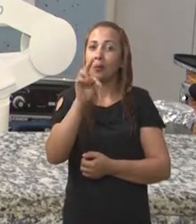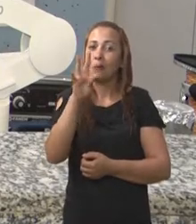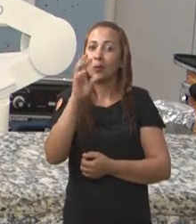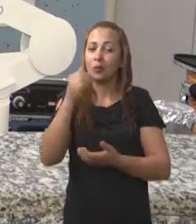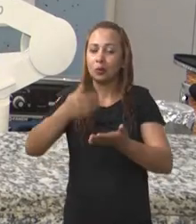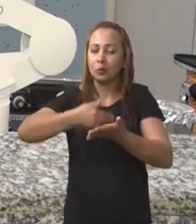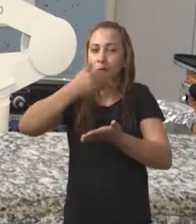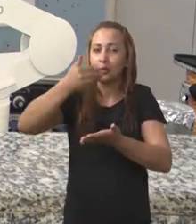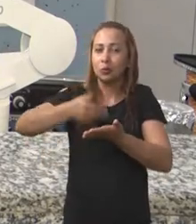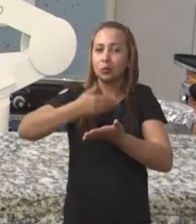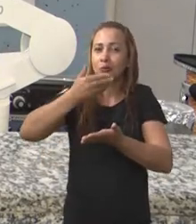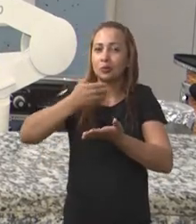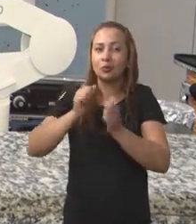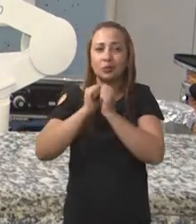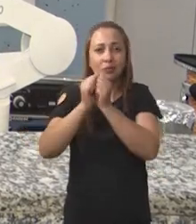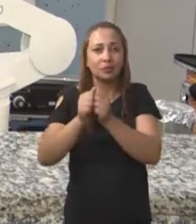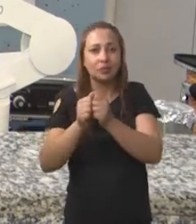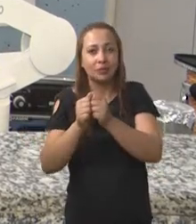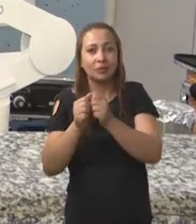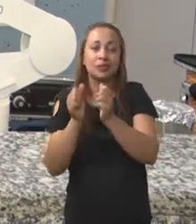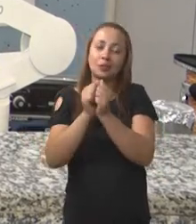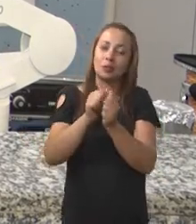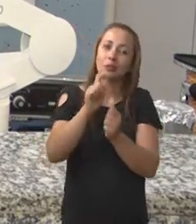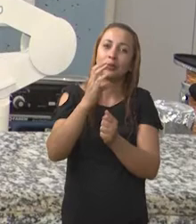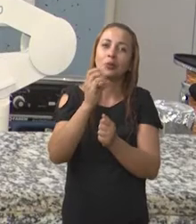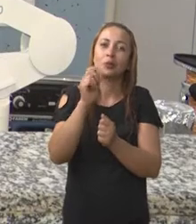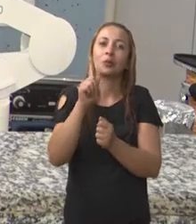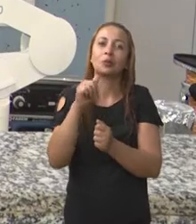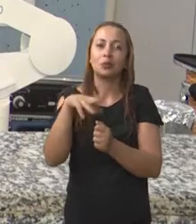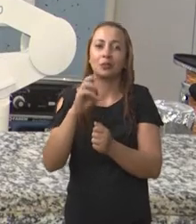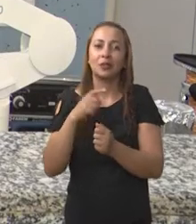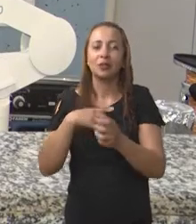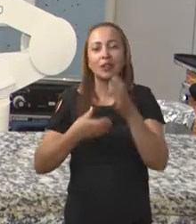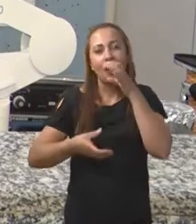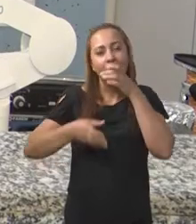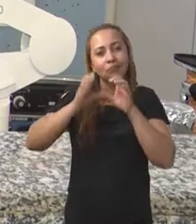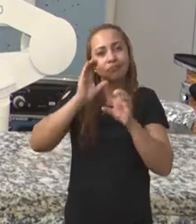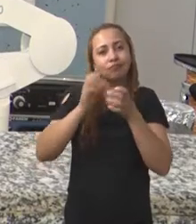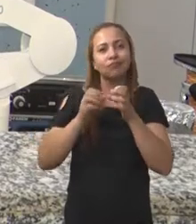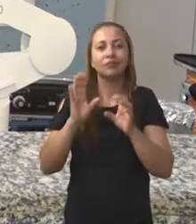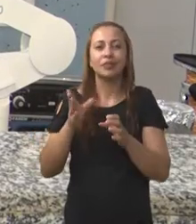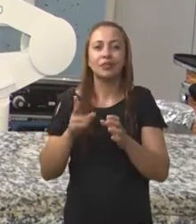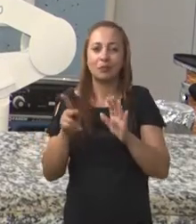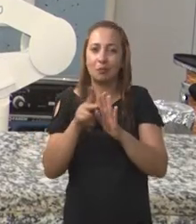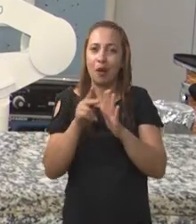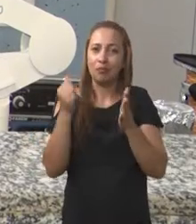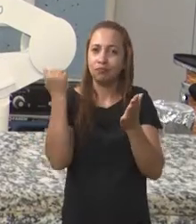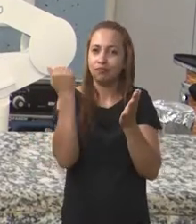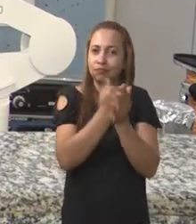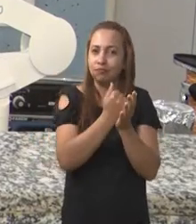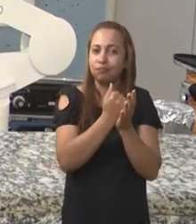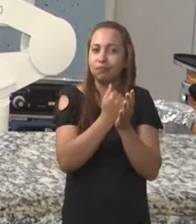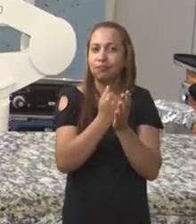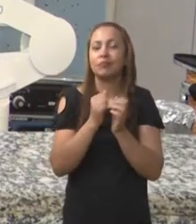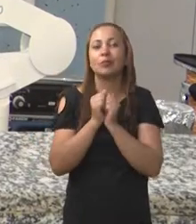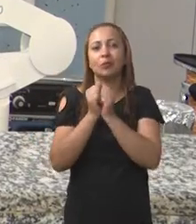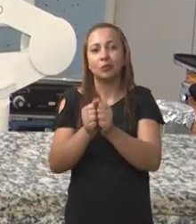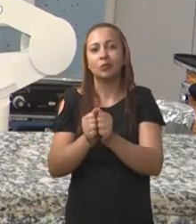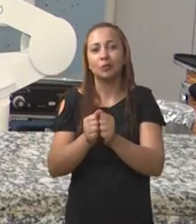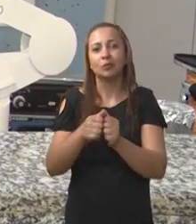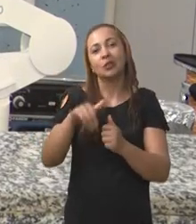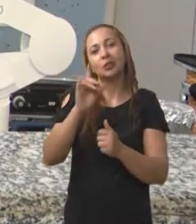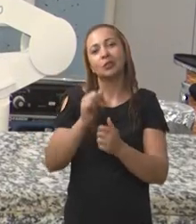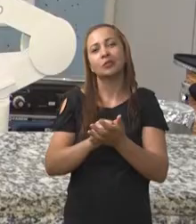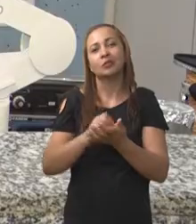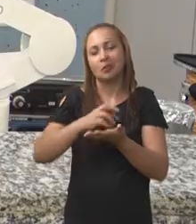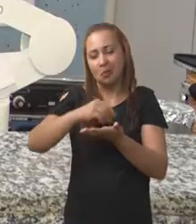iogurte ao iogurte e adicionamos o cogumelo, e aí a gente tem essa bebida que foi patenteada, que é o iogurte adicionado de cogumelo